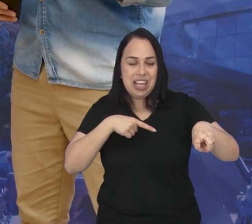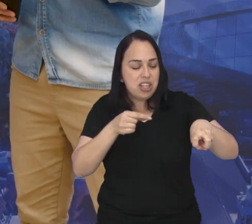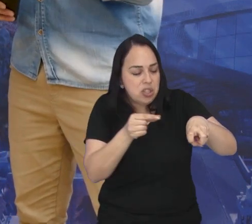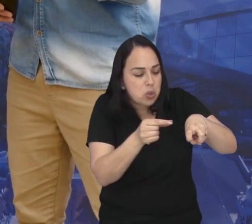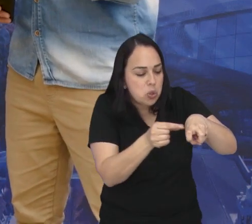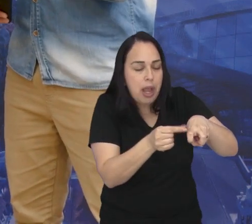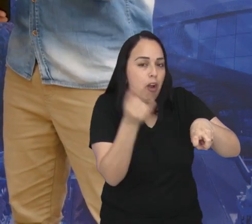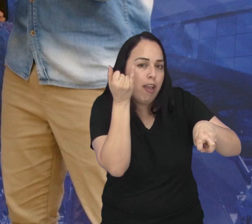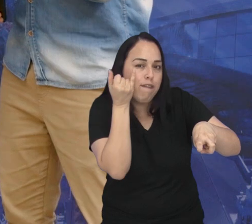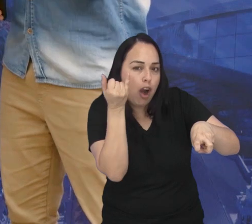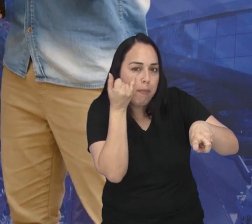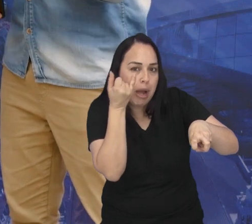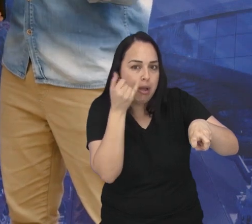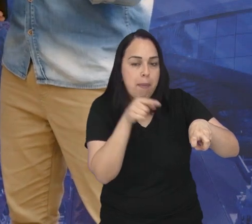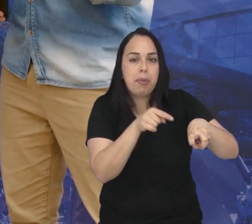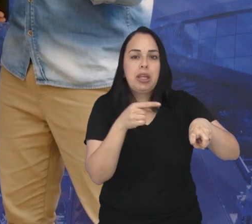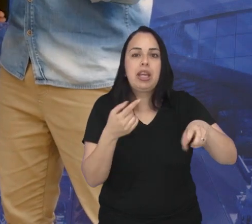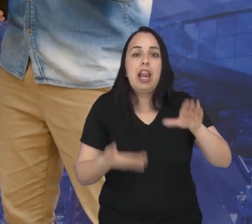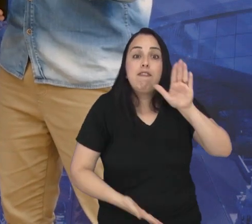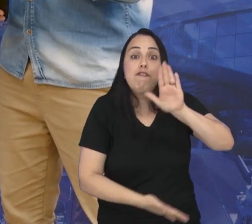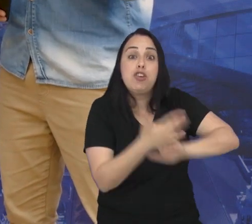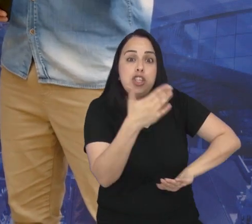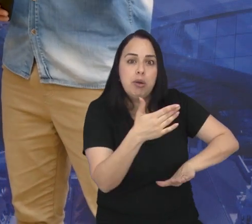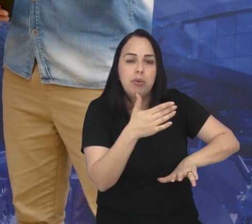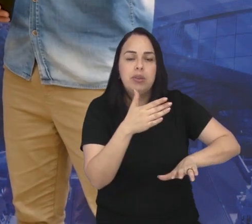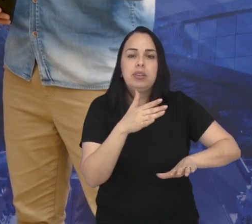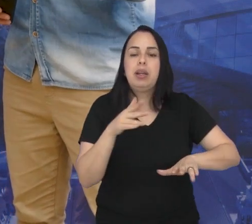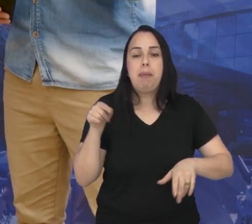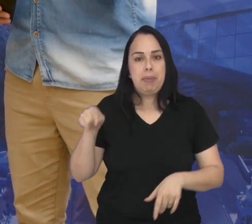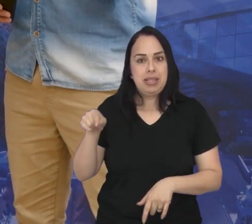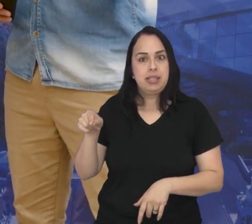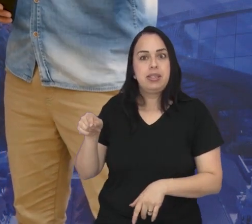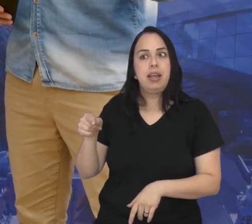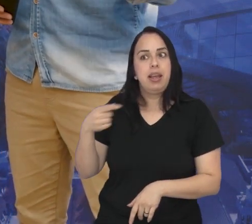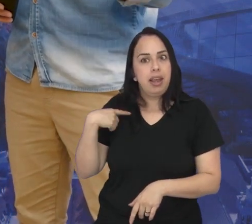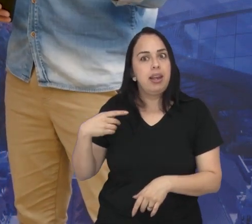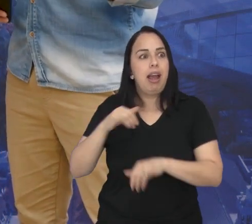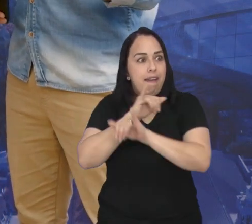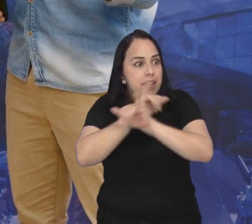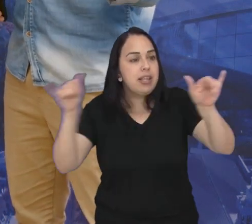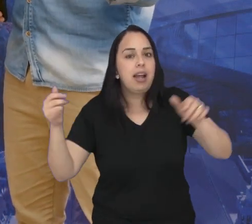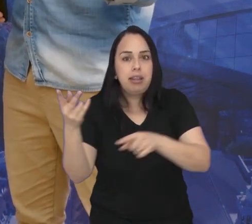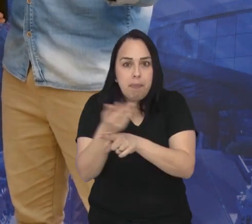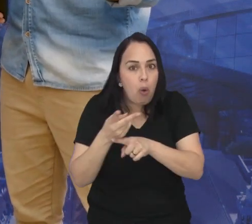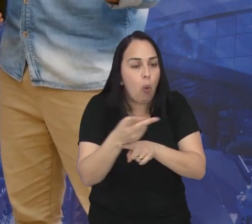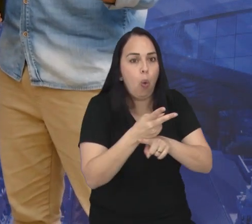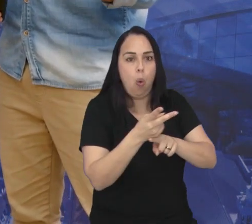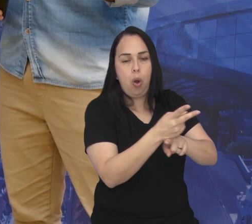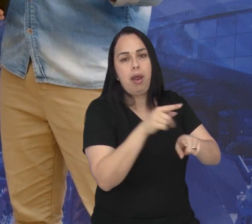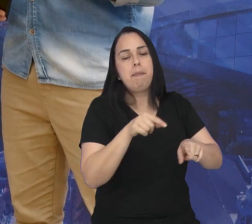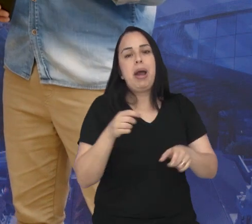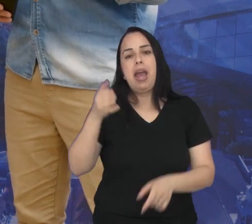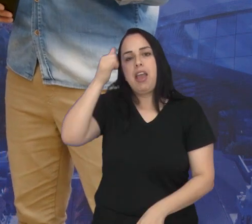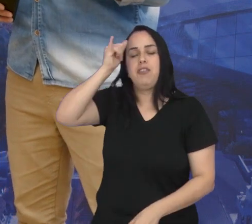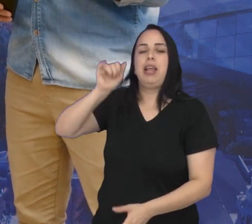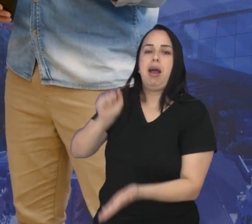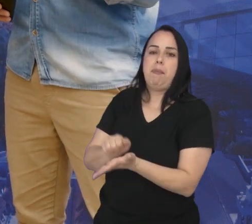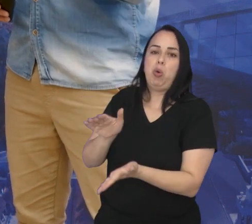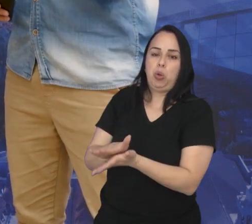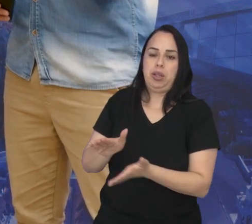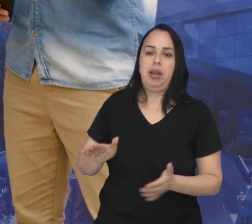ou que o animalzinho fugiu, é importante ele procurar, manifestar que está procurando para não sofrer essa